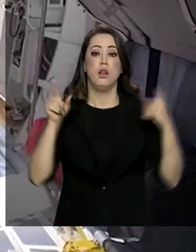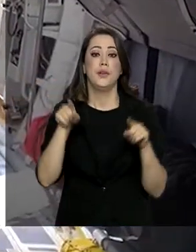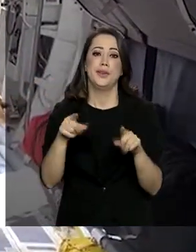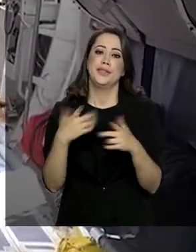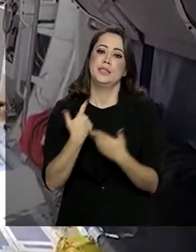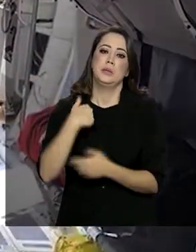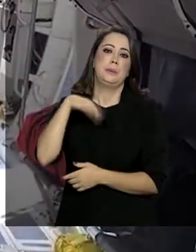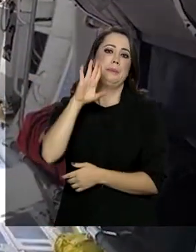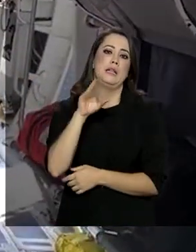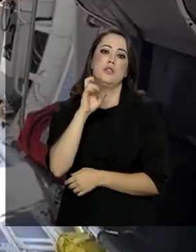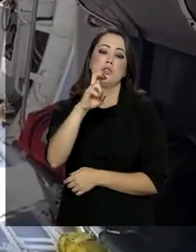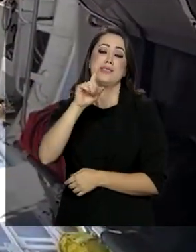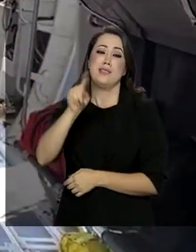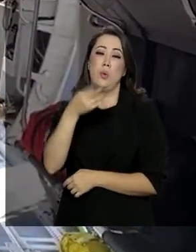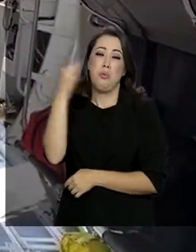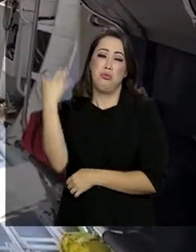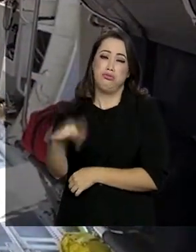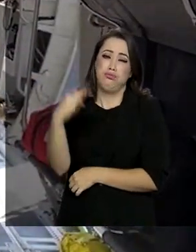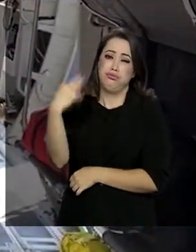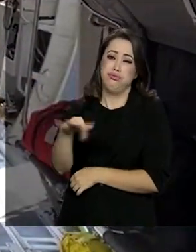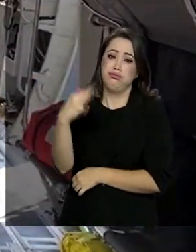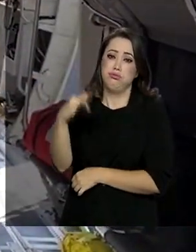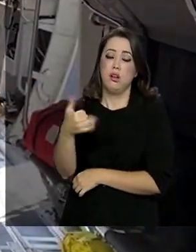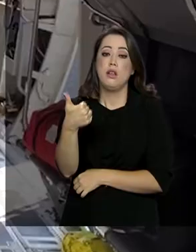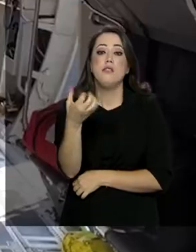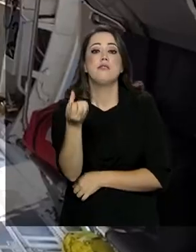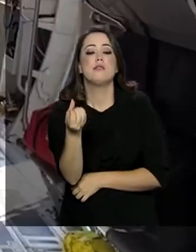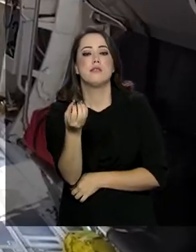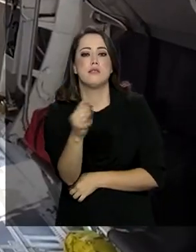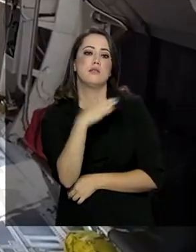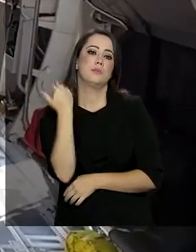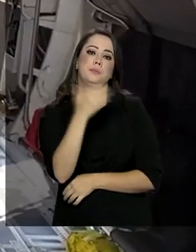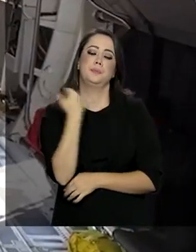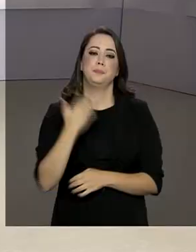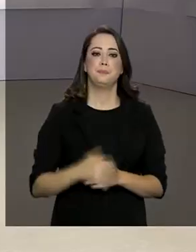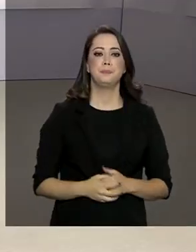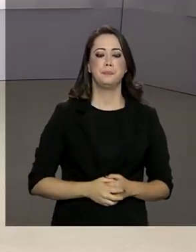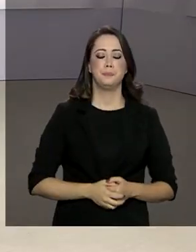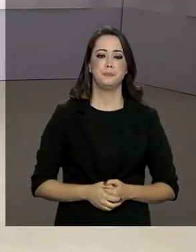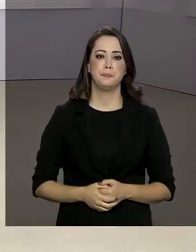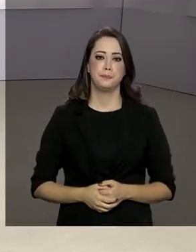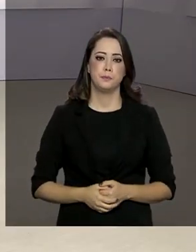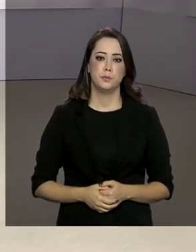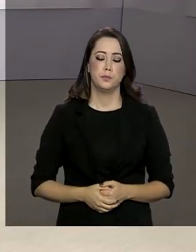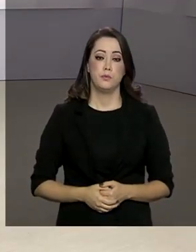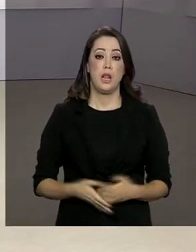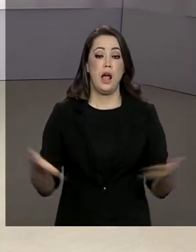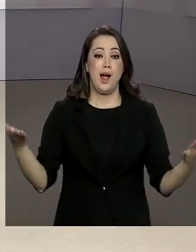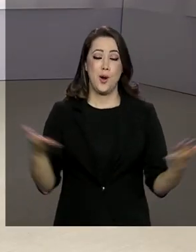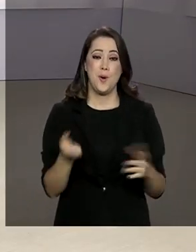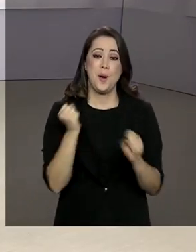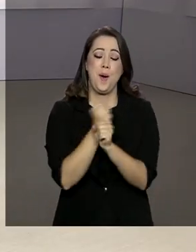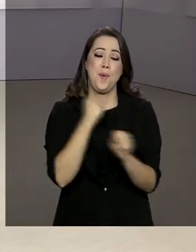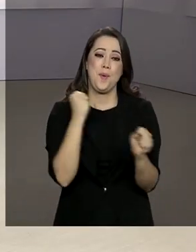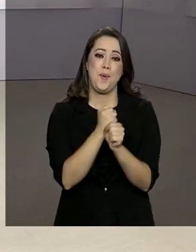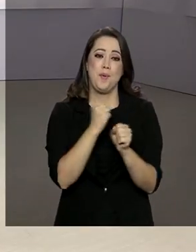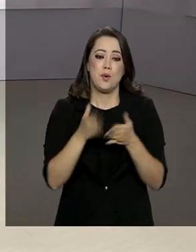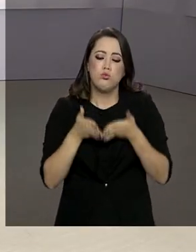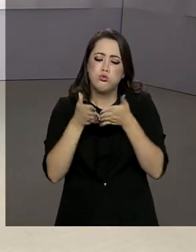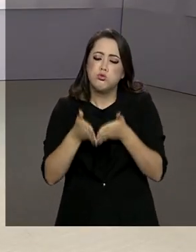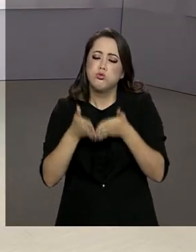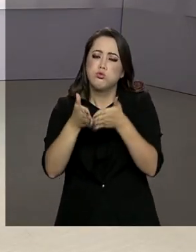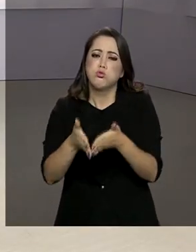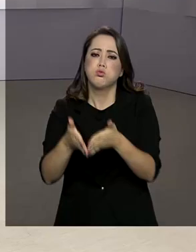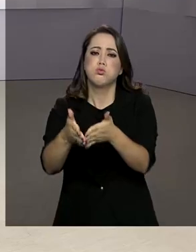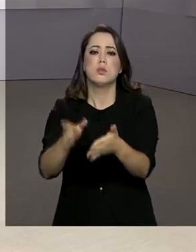deixando mais de 5 mil feridos e 160 mortos. A primeira etapa da obra do Porto do Futuro